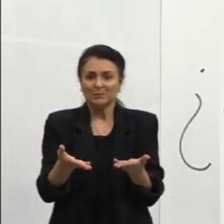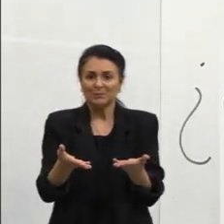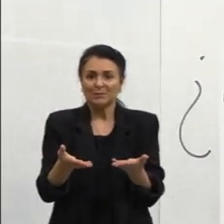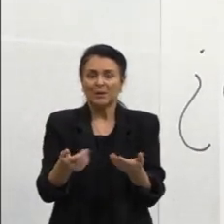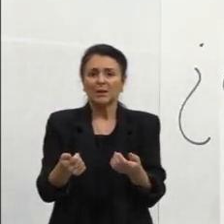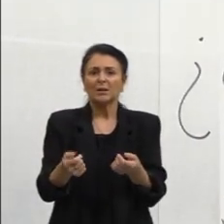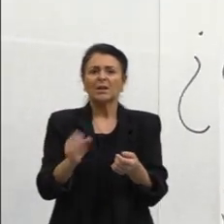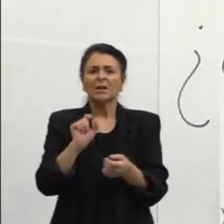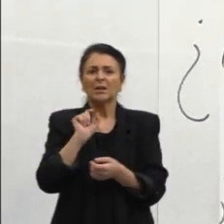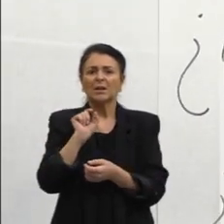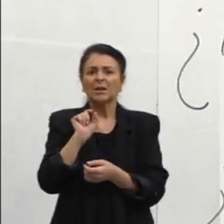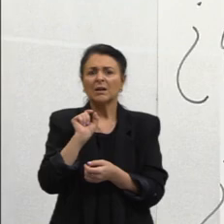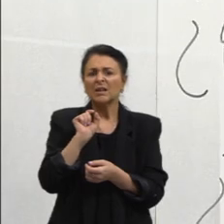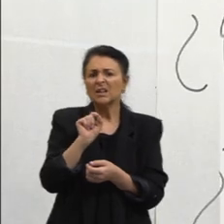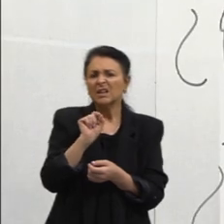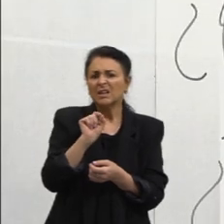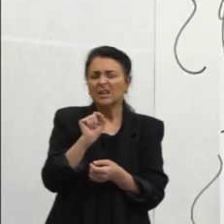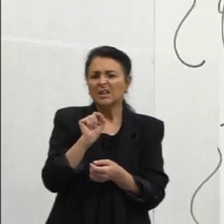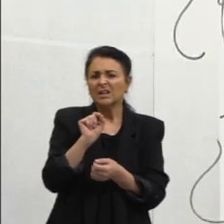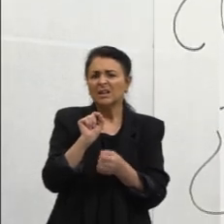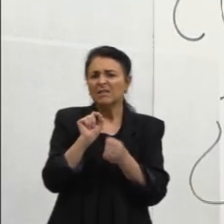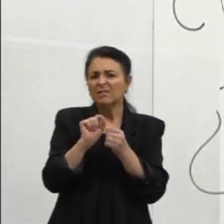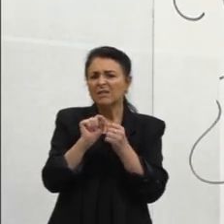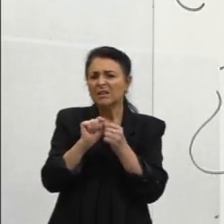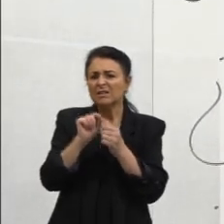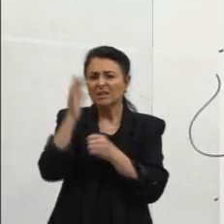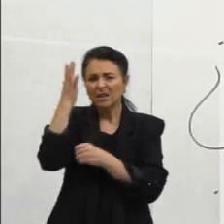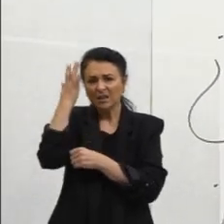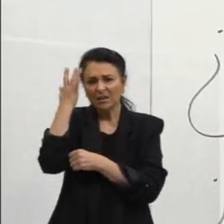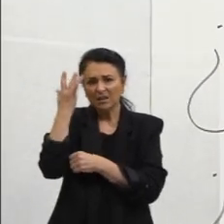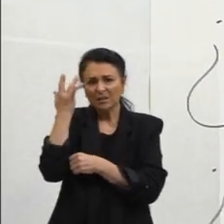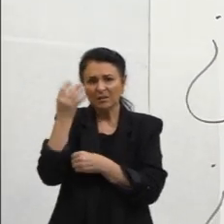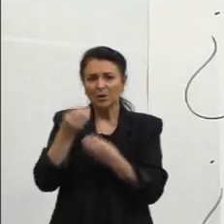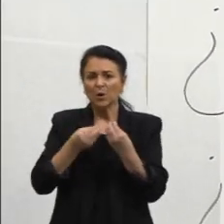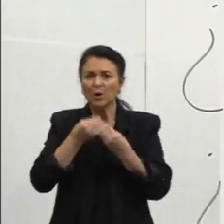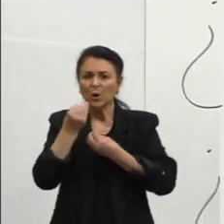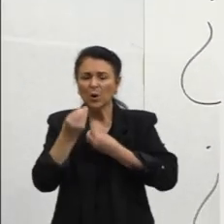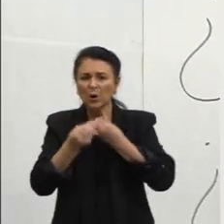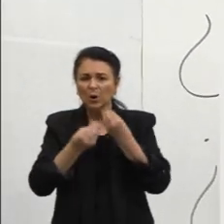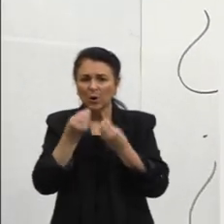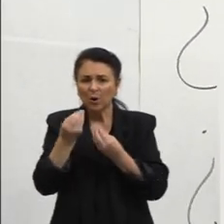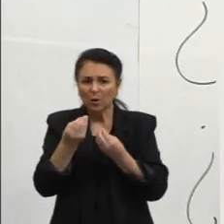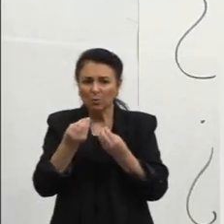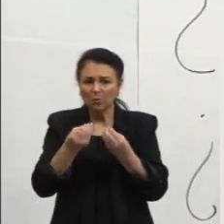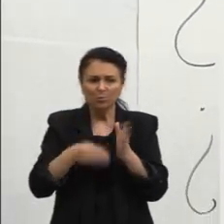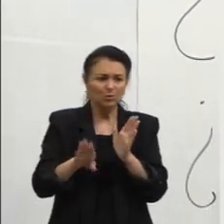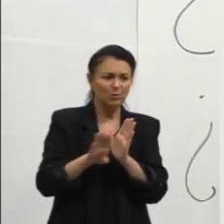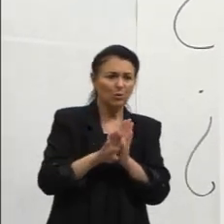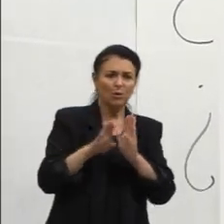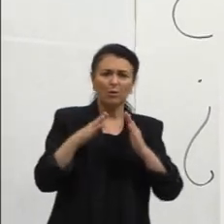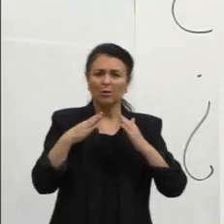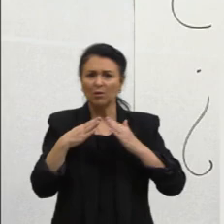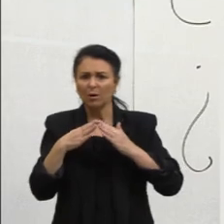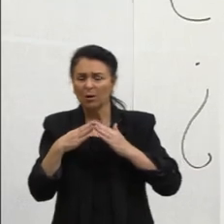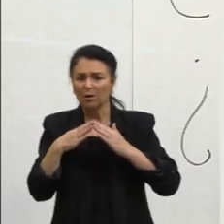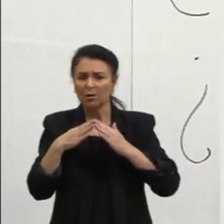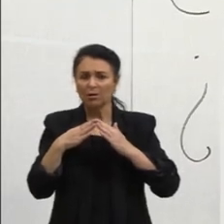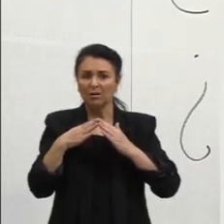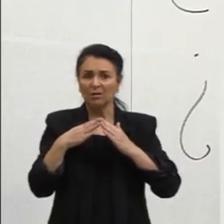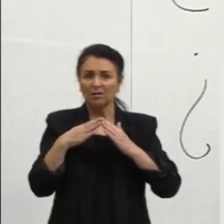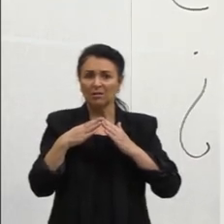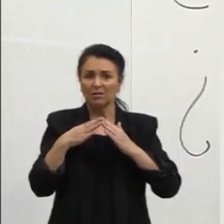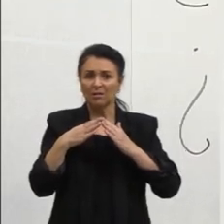fazes por a manhã Como chegaste A escola Então